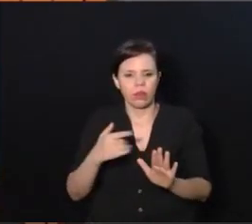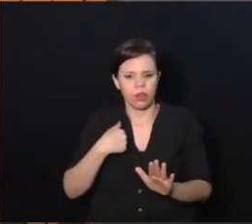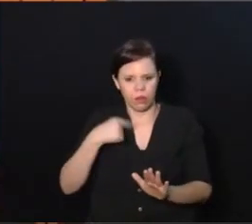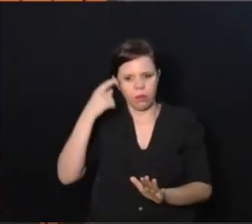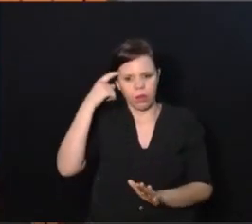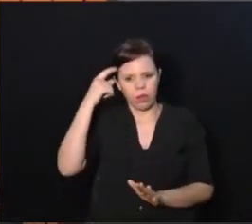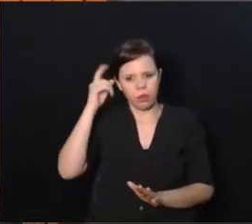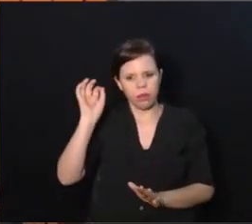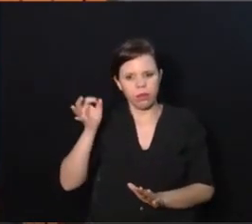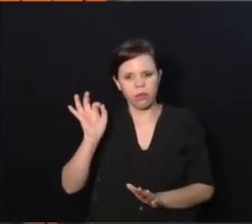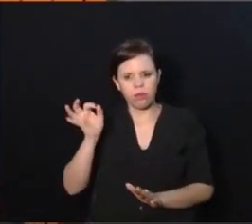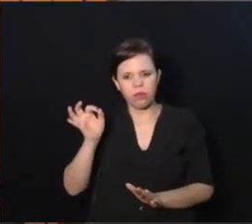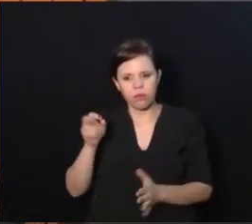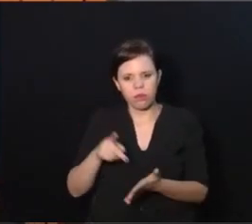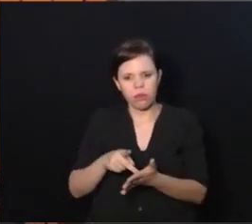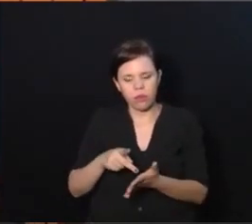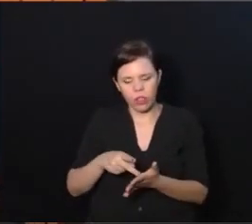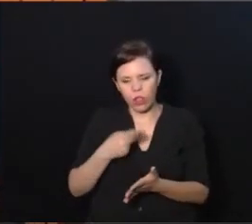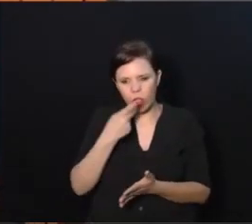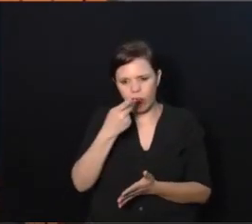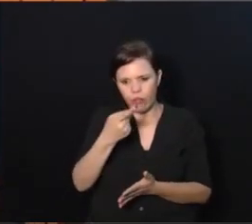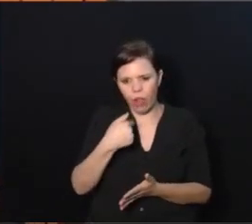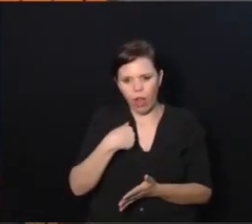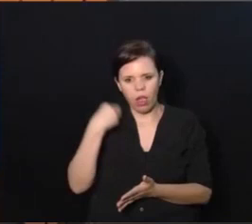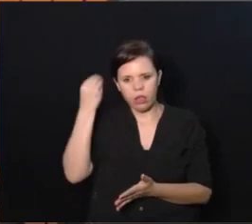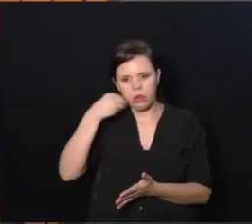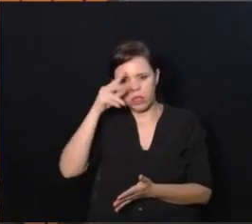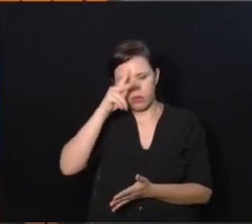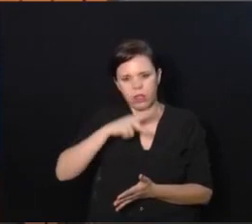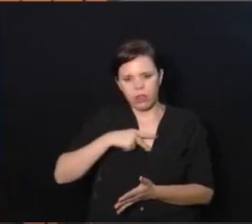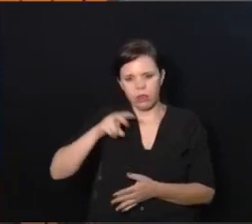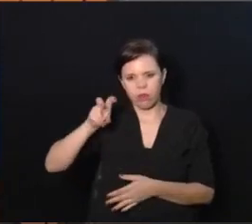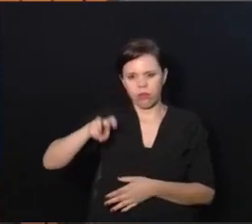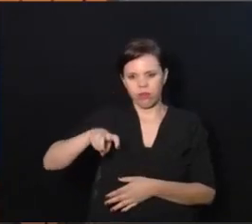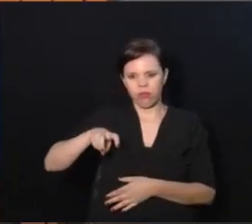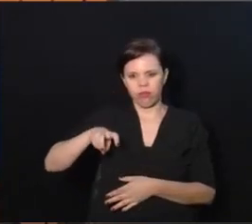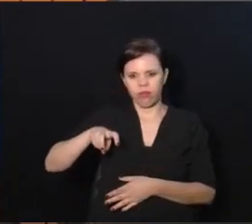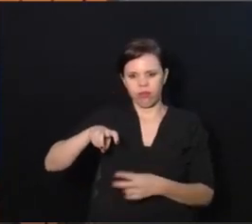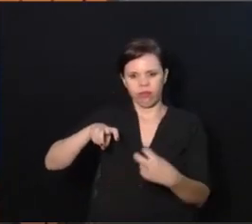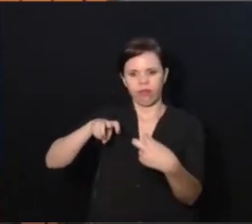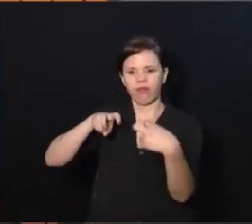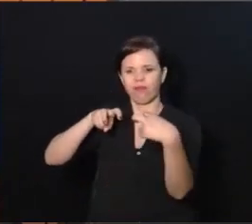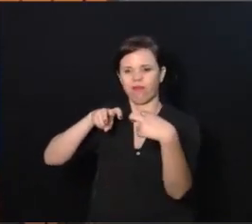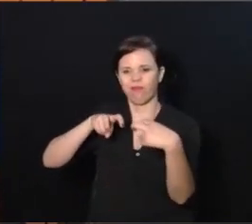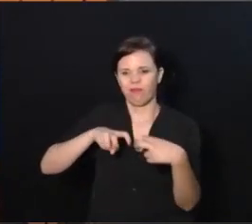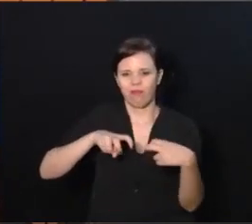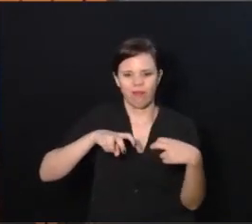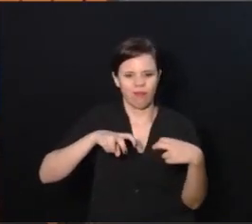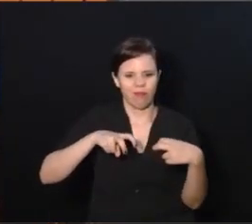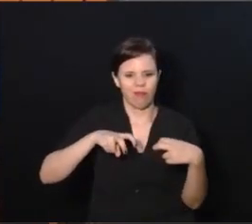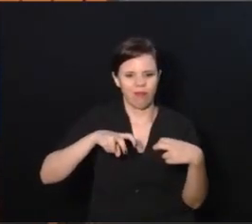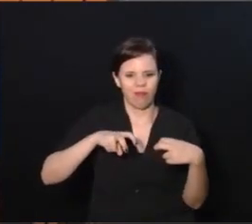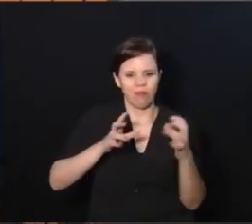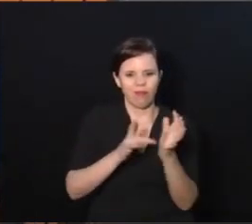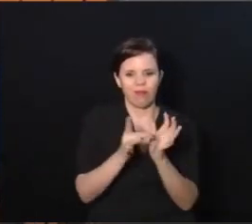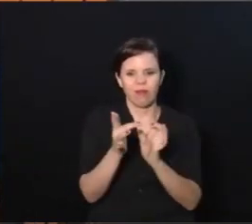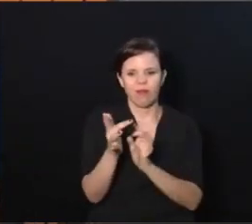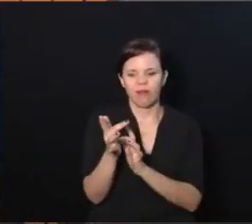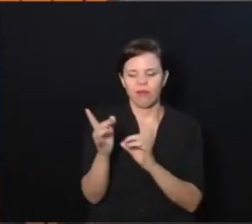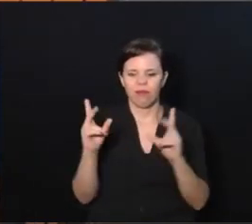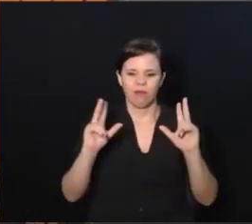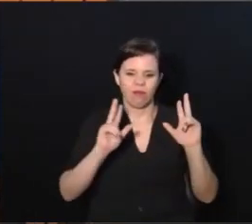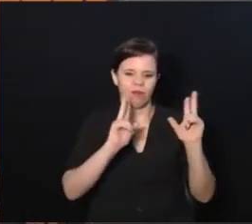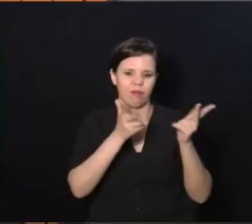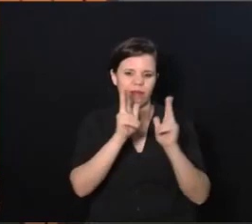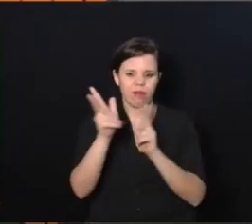eu tenho certeza do que eu estou falando. Eu fiquei um bom tempo sentado de frente para Jesus, conversando com ele e depois